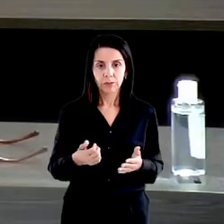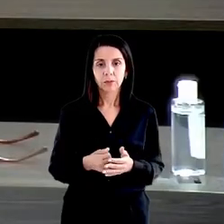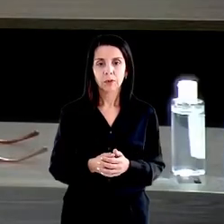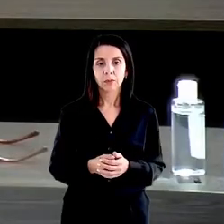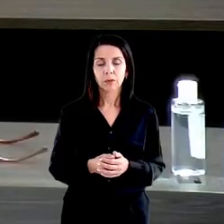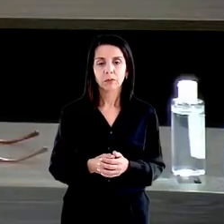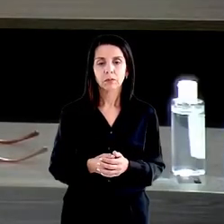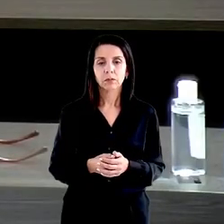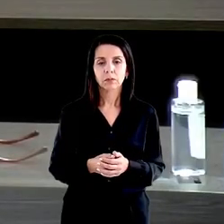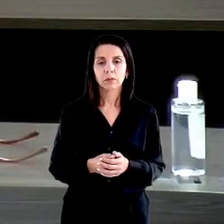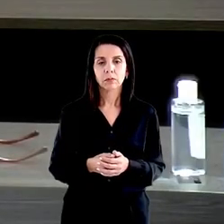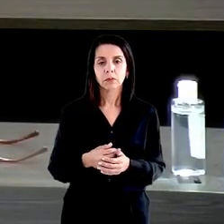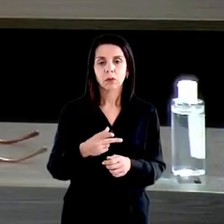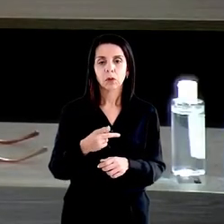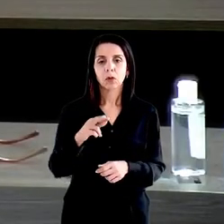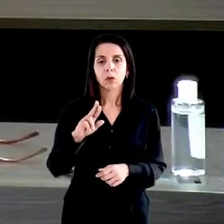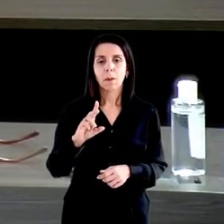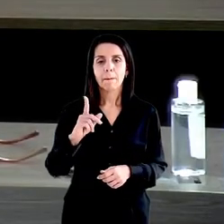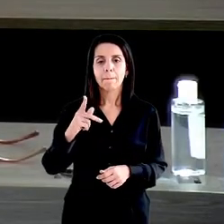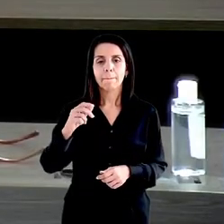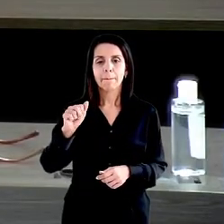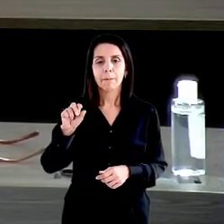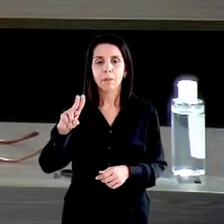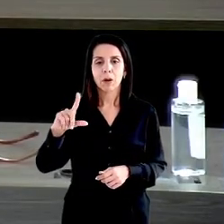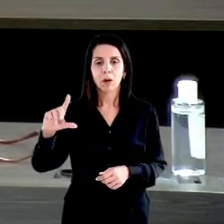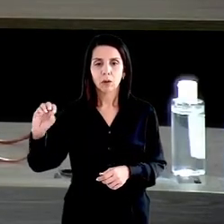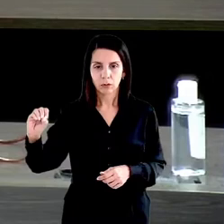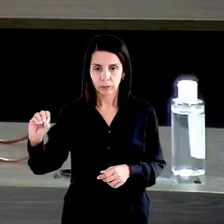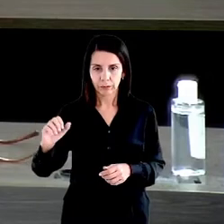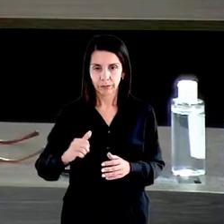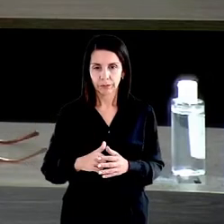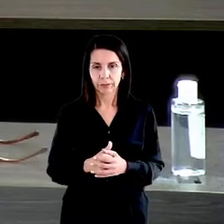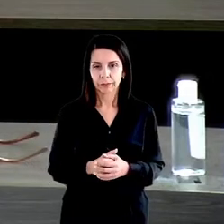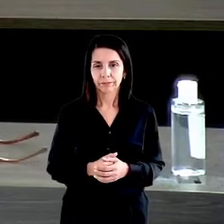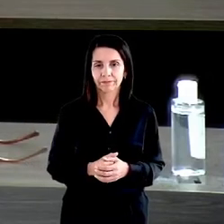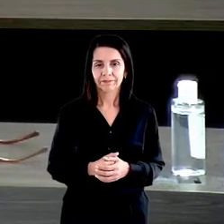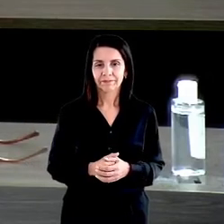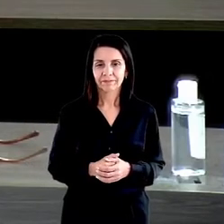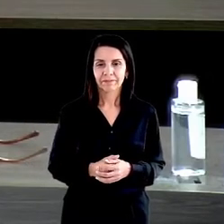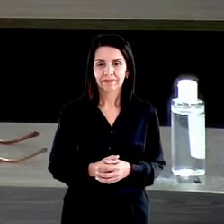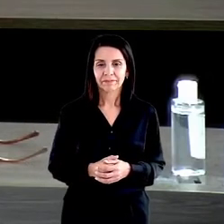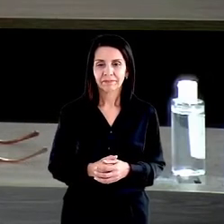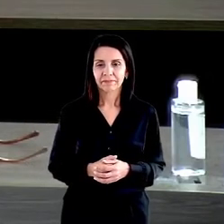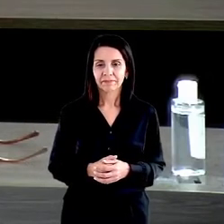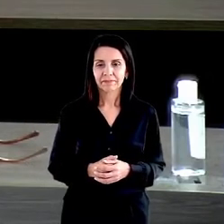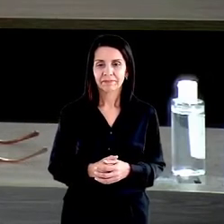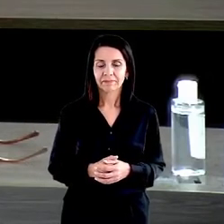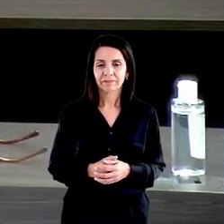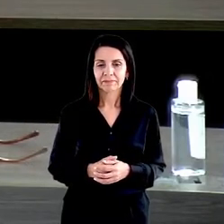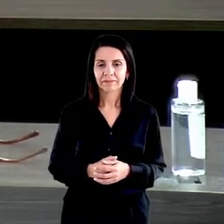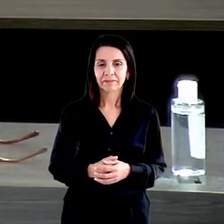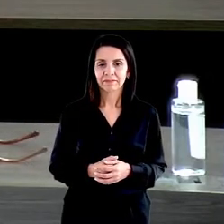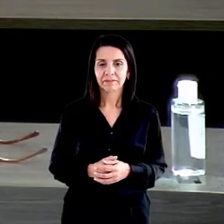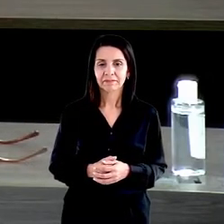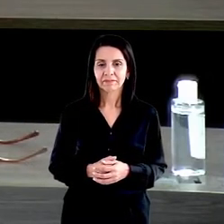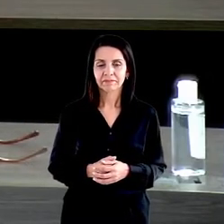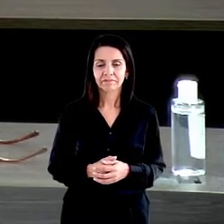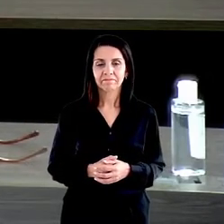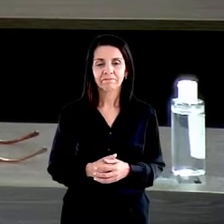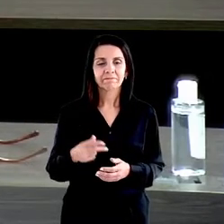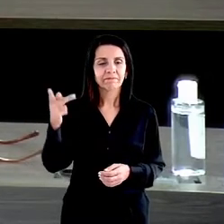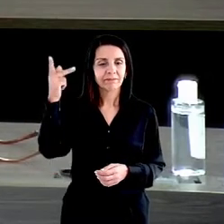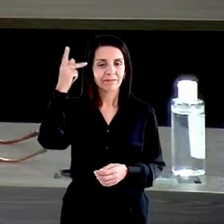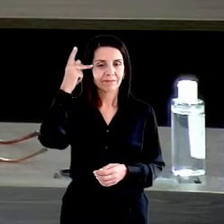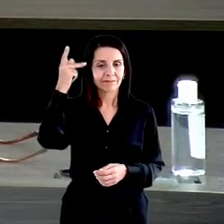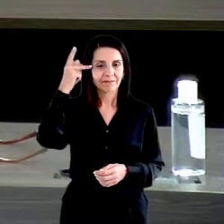doutor Paulo Penteado, cujo sobrenome Quatrocentão não esconde a origem no grande Estado de São Paulo,